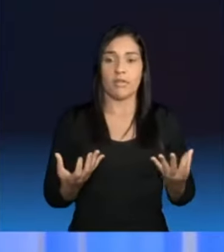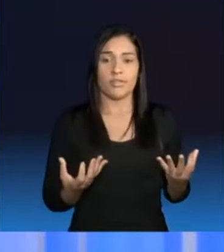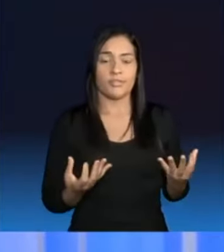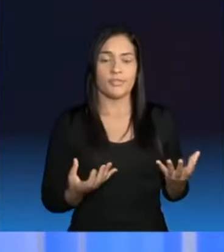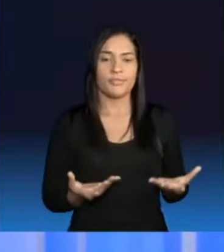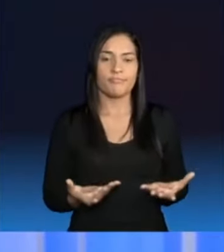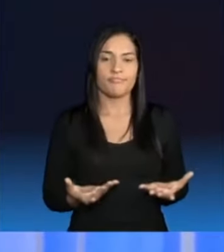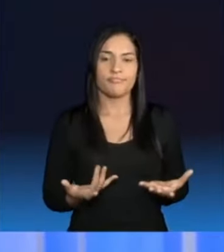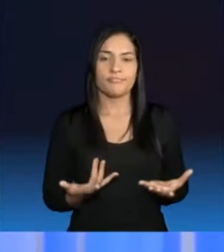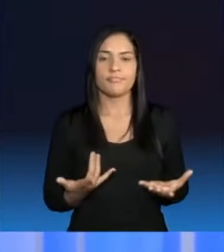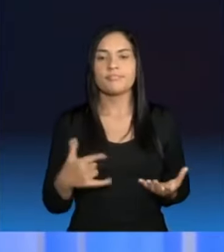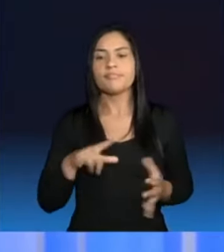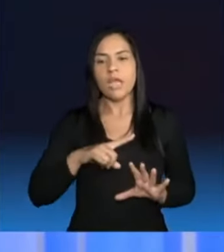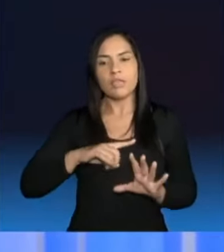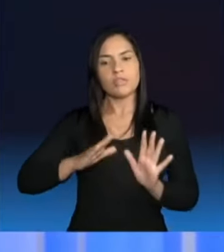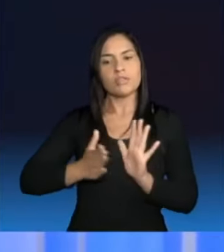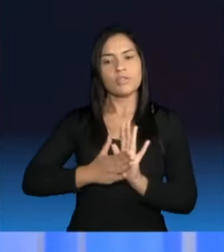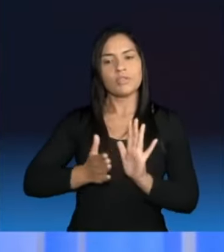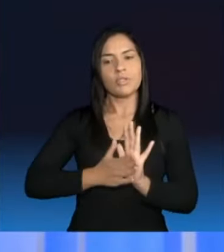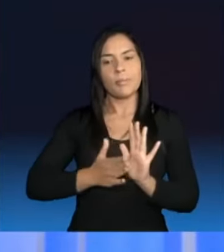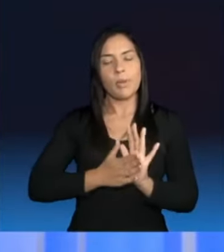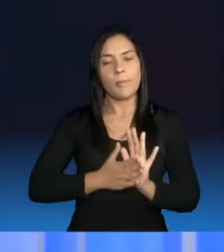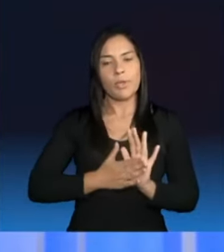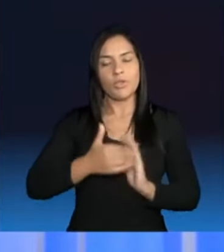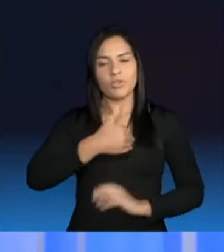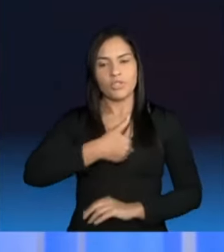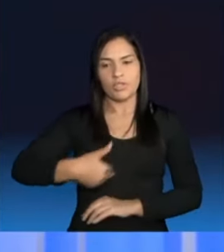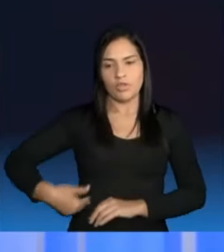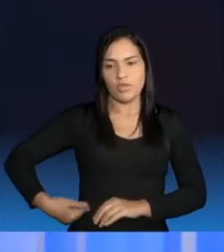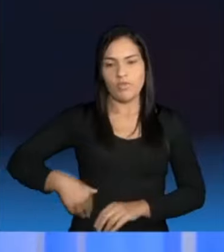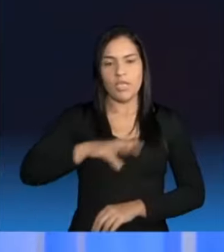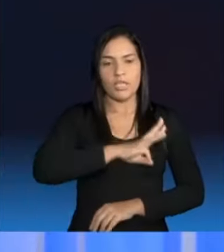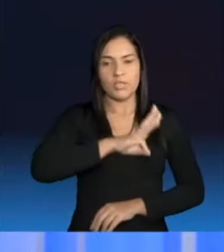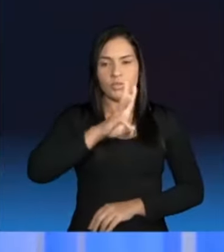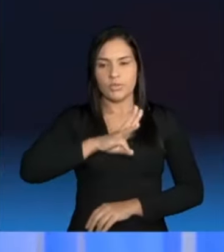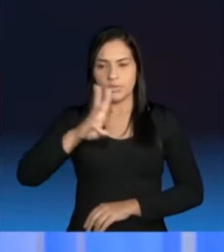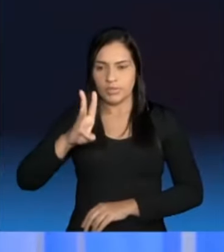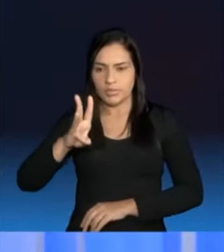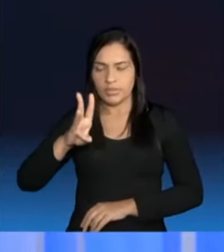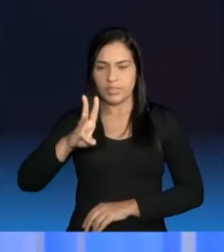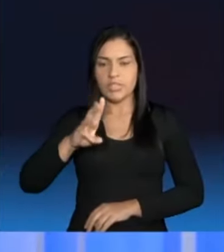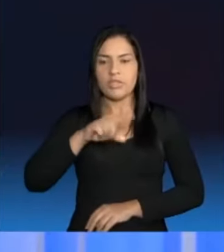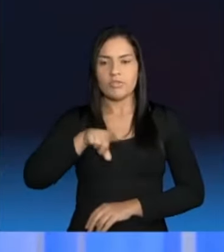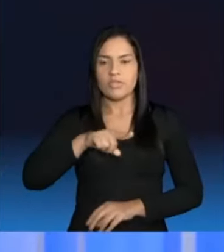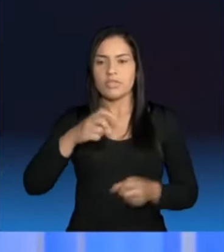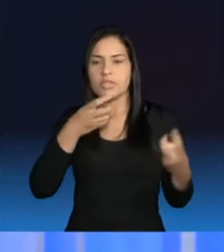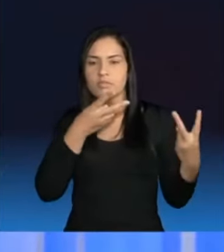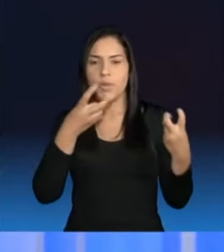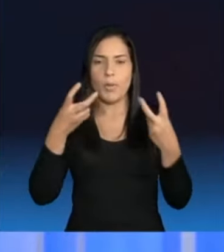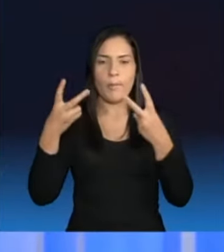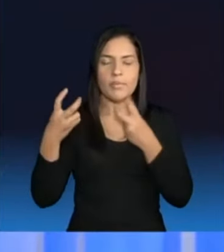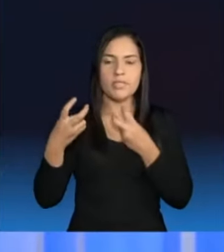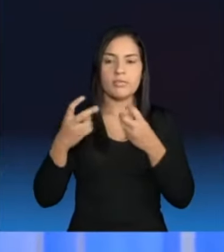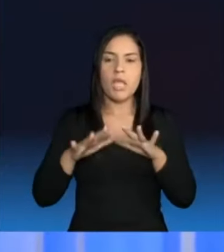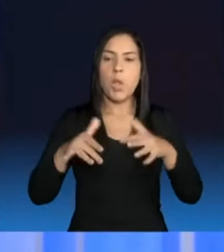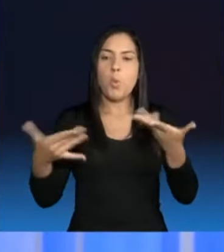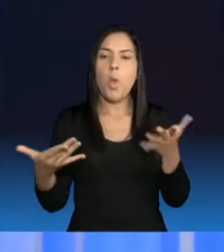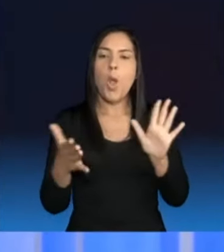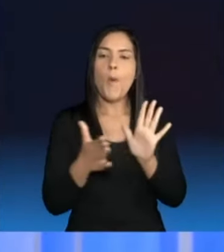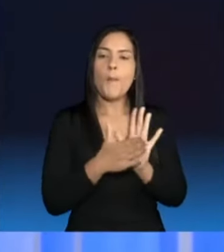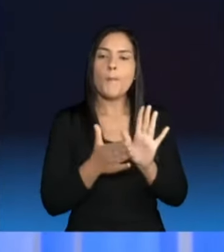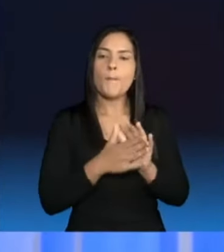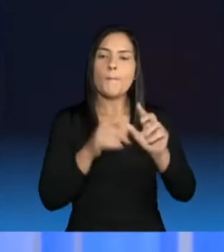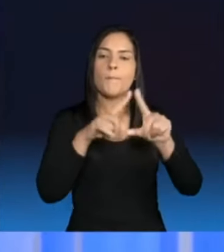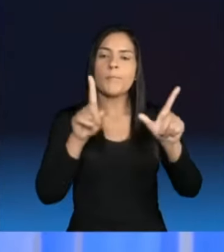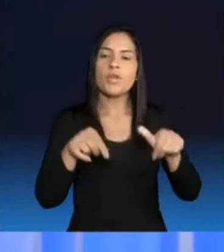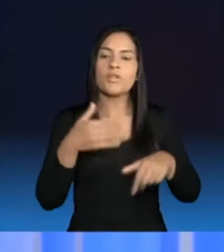olha o nosso plano de governo no site Natal Pra Frente, que você vai ver quem tem o melhor plano para Natal e o mais